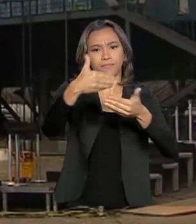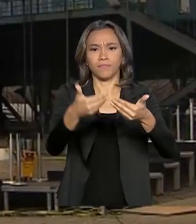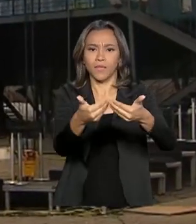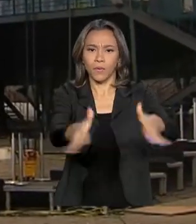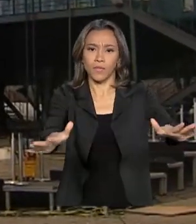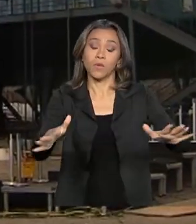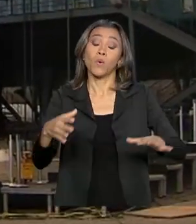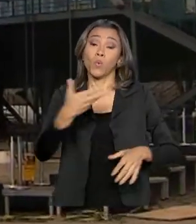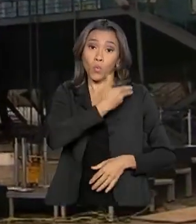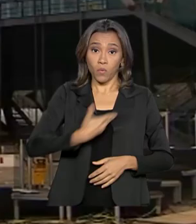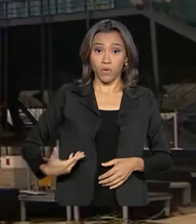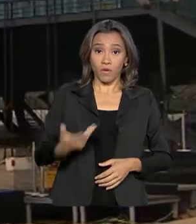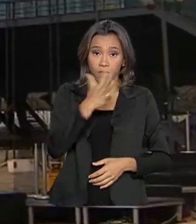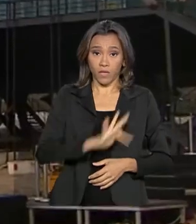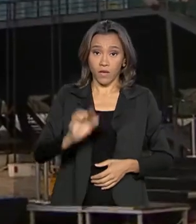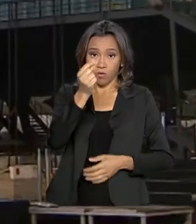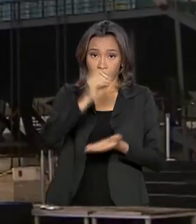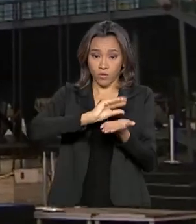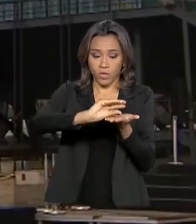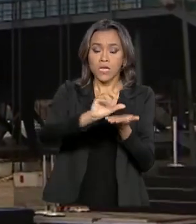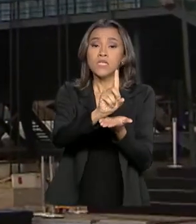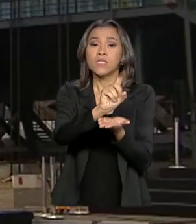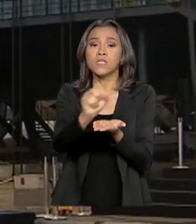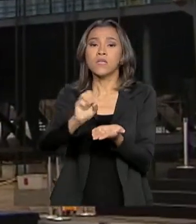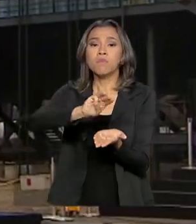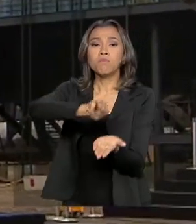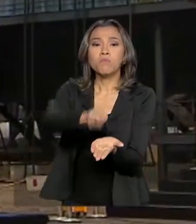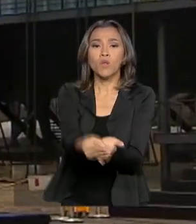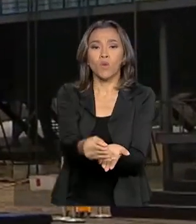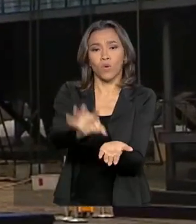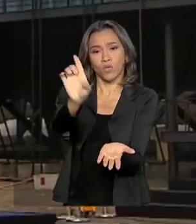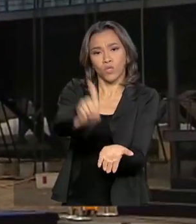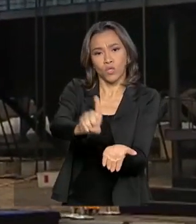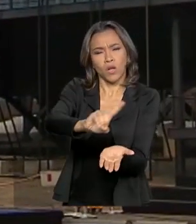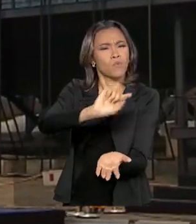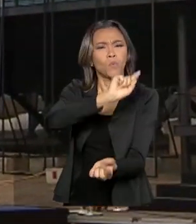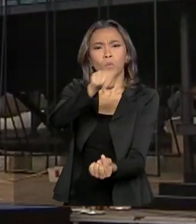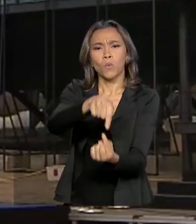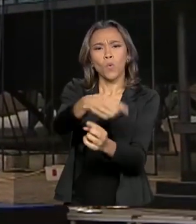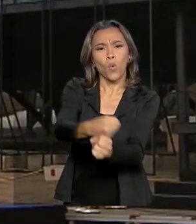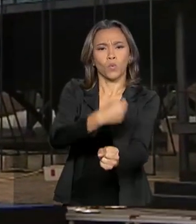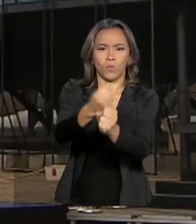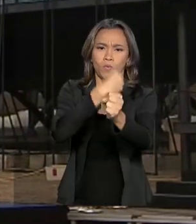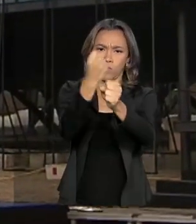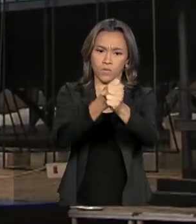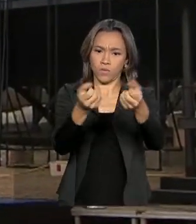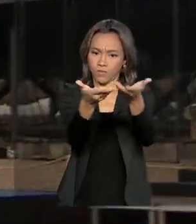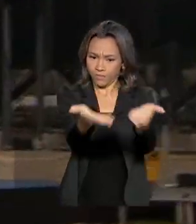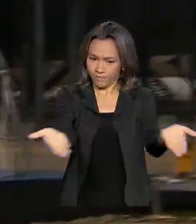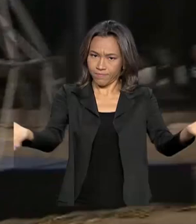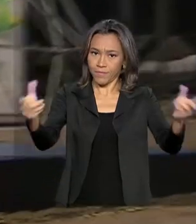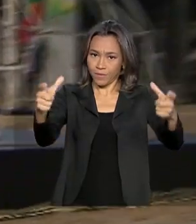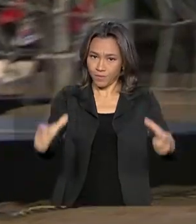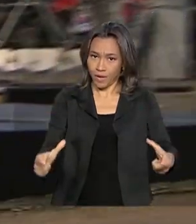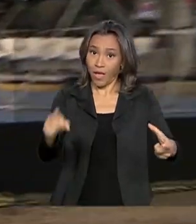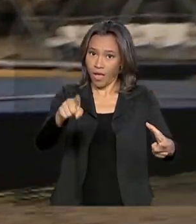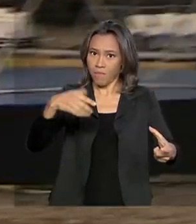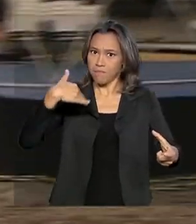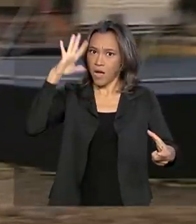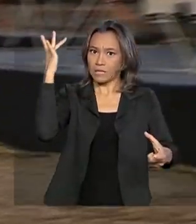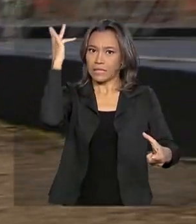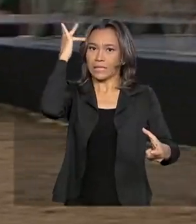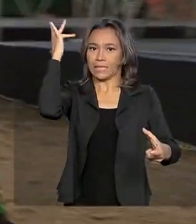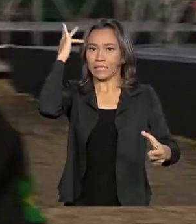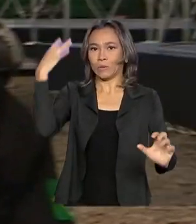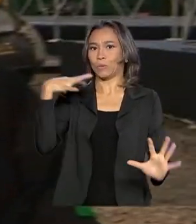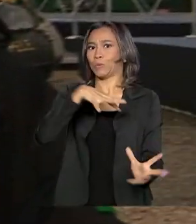federal investiu 100 milhões de dólares na construção da estação comandante Ferraz, que é considerada uma das mais modernas